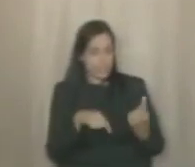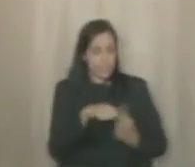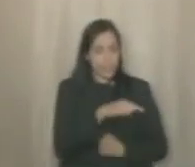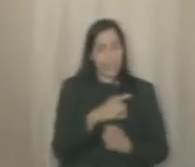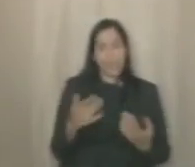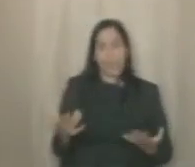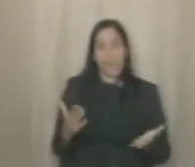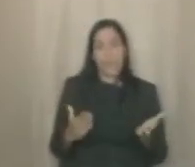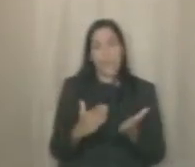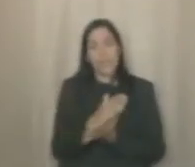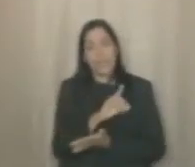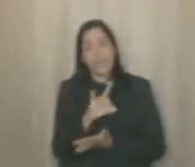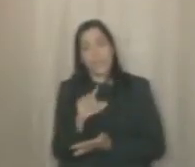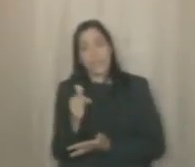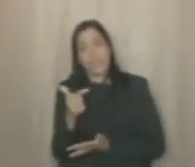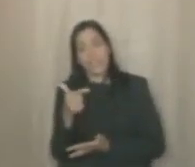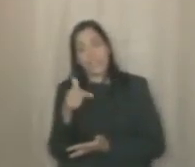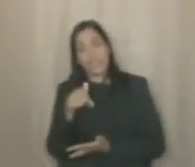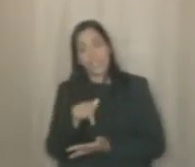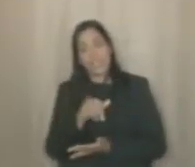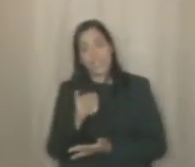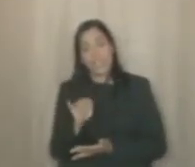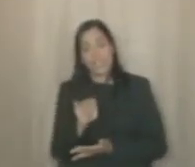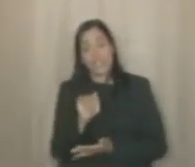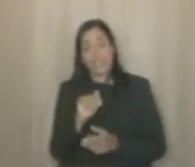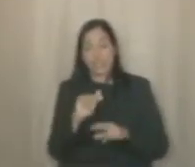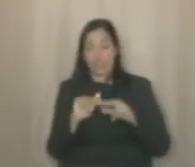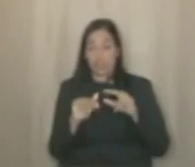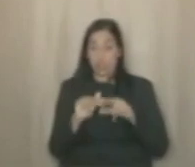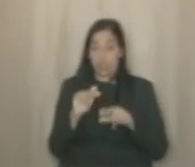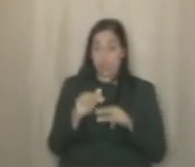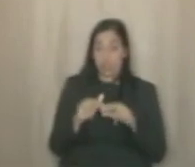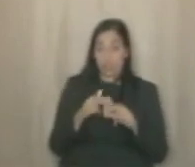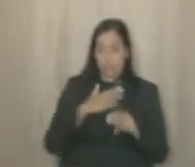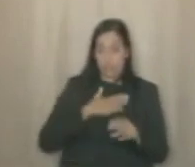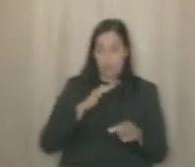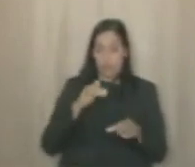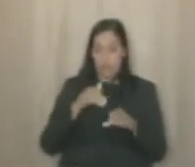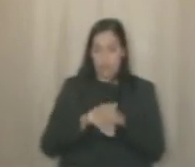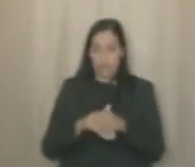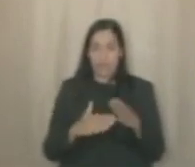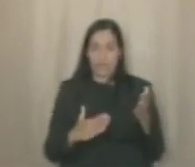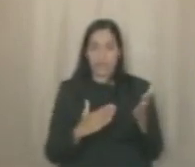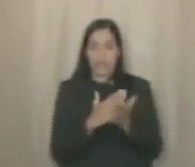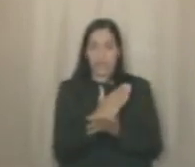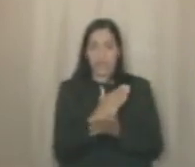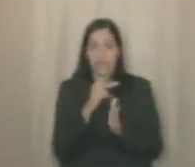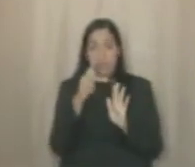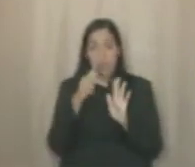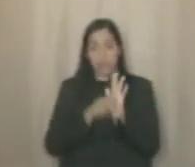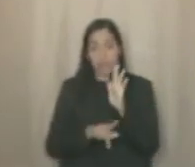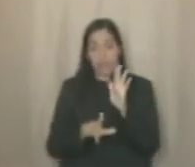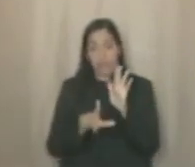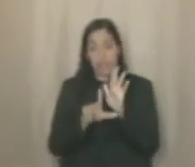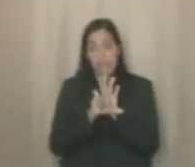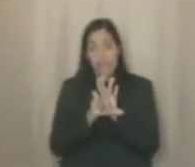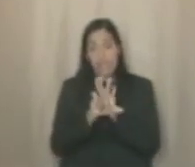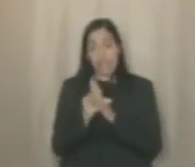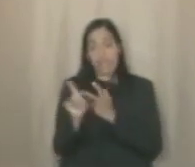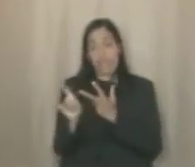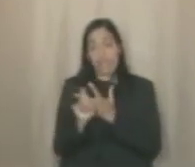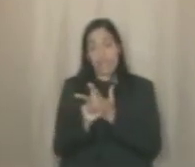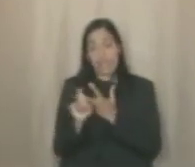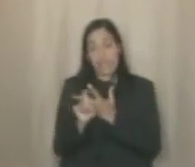aprovação, no último dia 27 de junho, nesta casa aqui do José Mariano, com o meu voto favorável do projeto de lei do